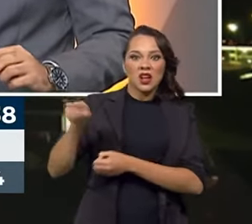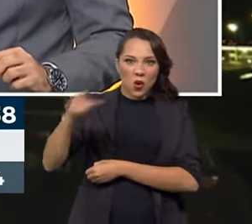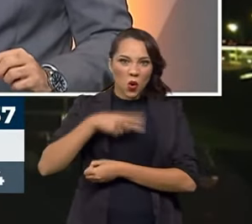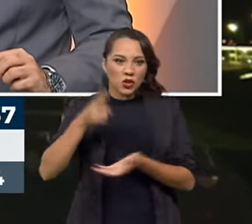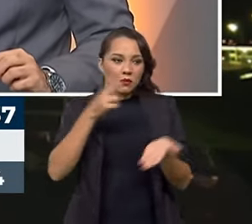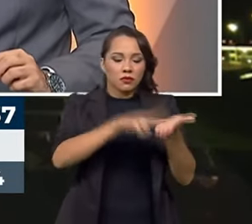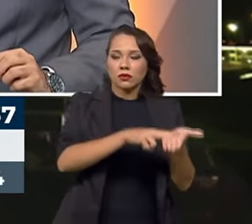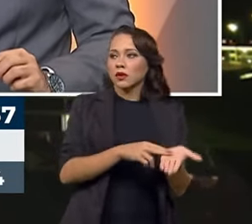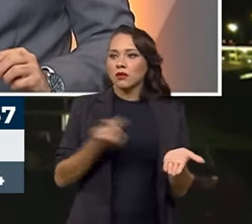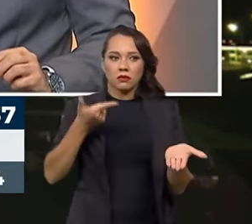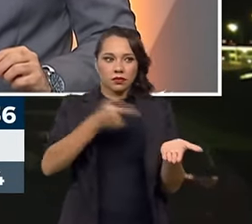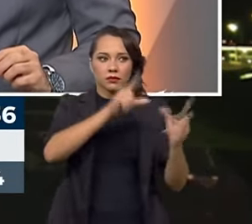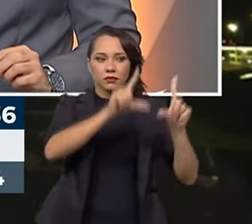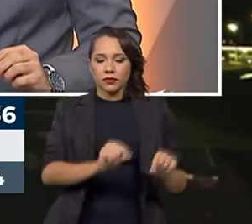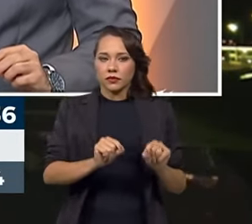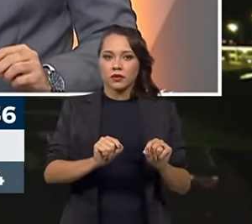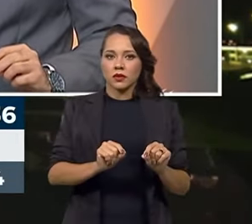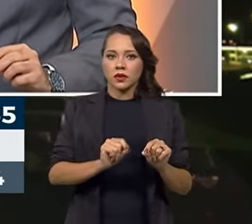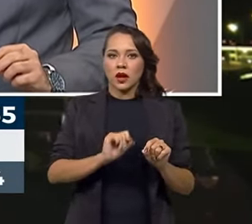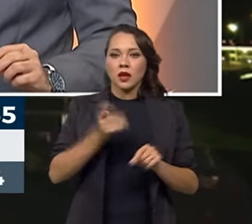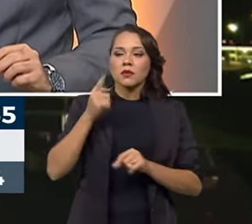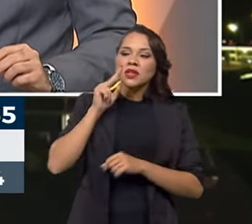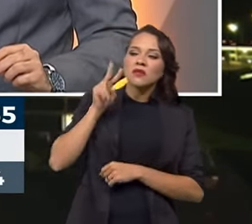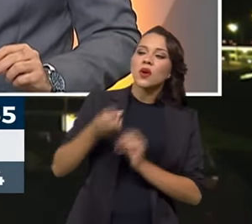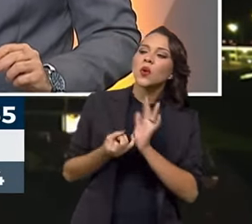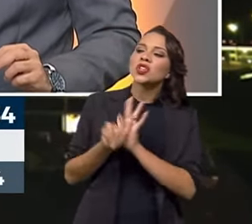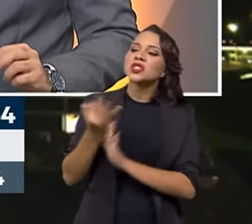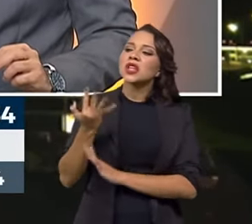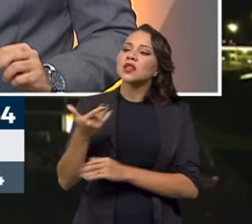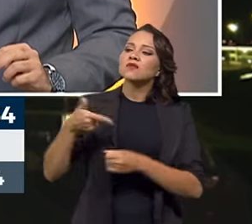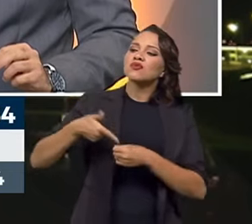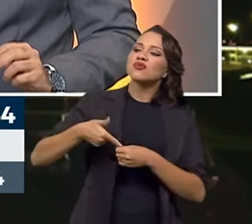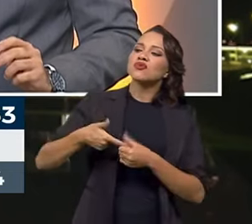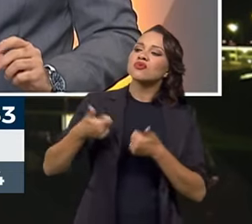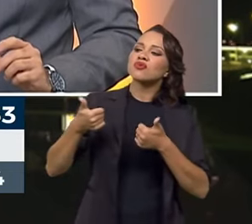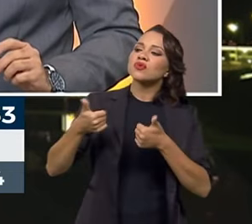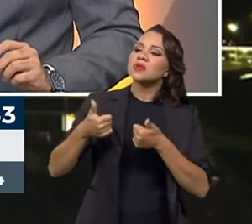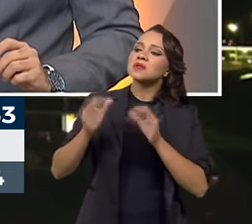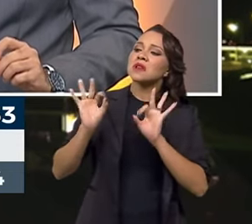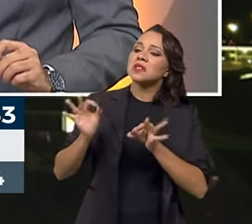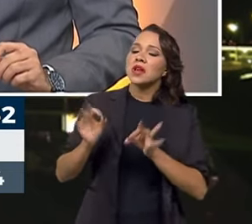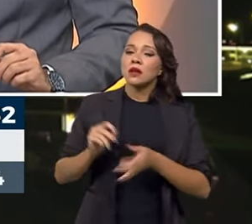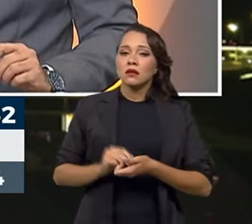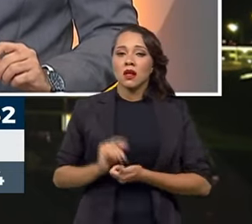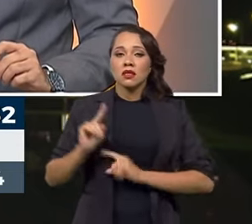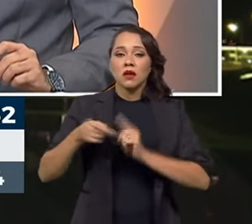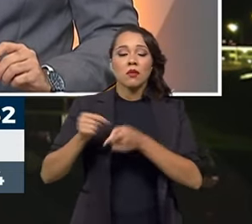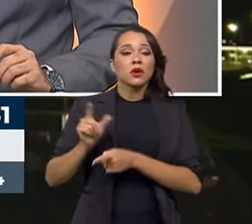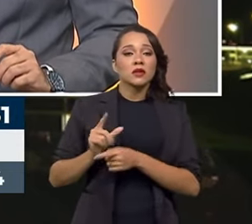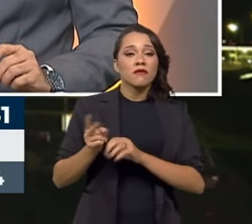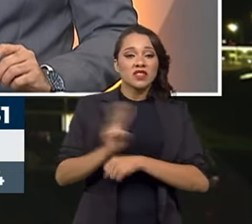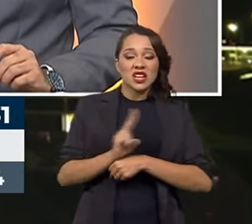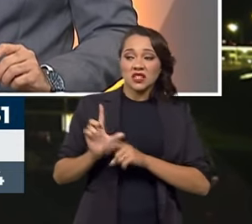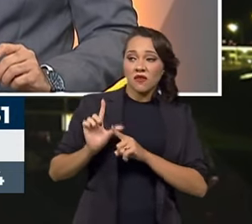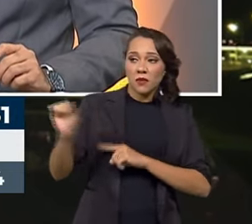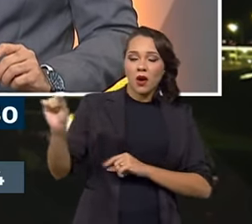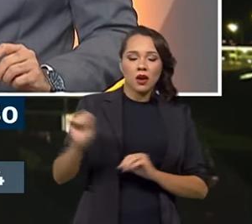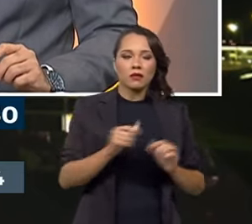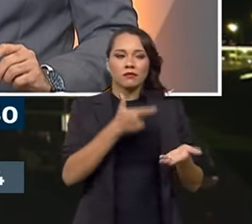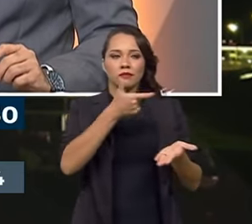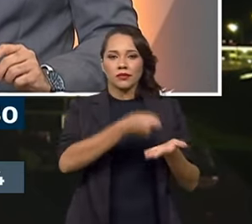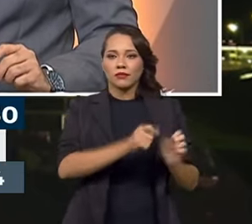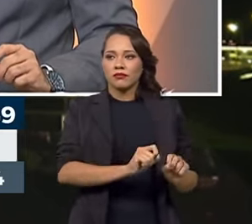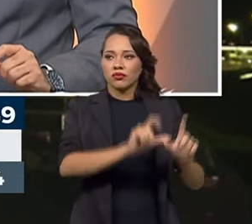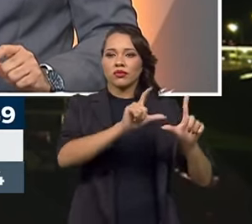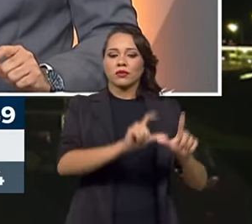desliga. E aí, quando você vai medir a quantidade de combustível da bomba, vai dar tudo certinho. Então, você vai estar pior testando